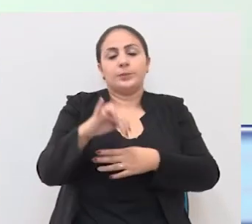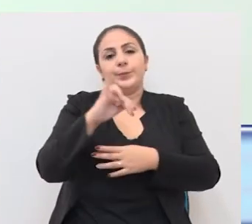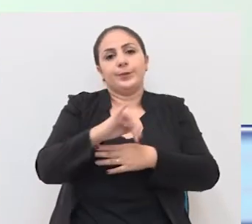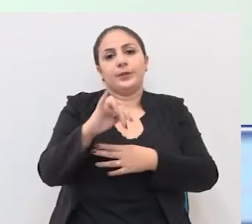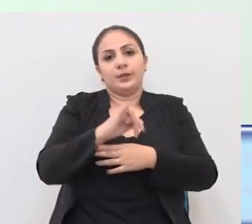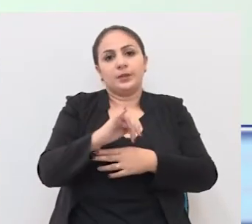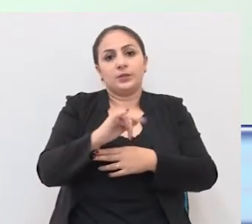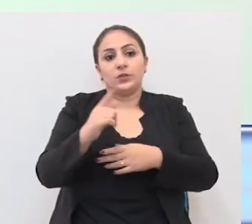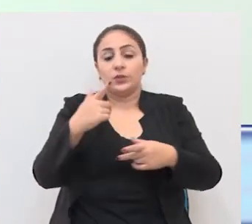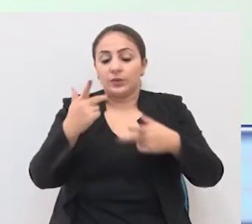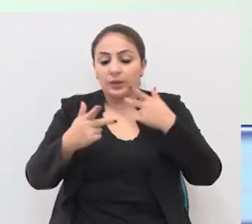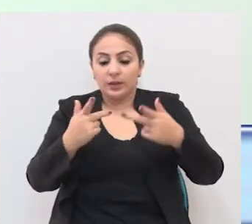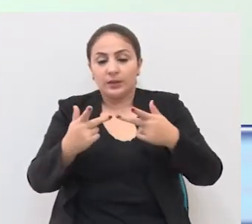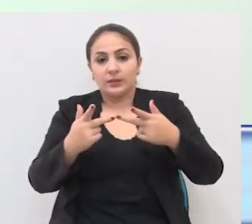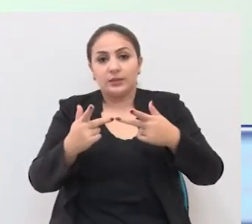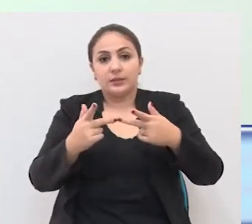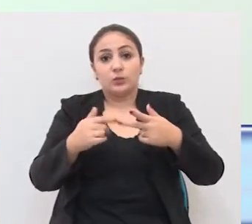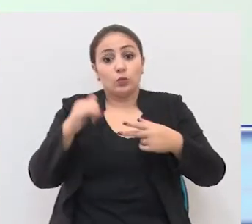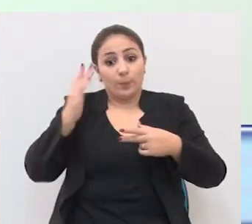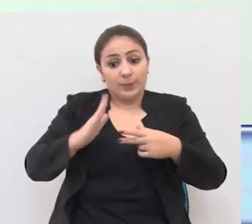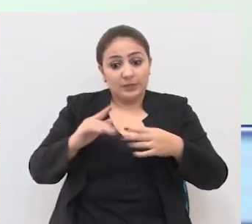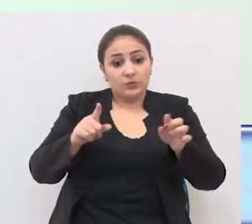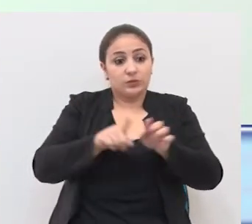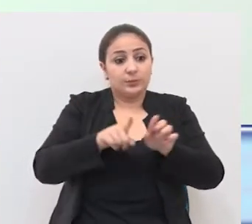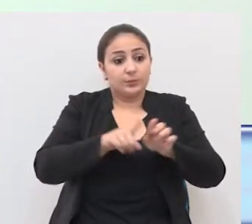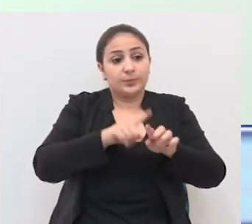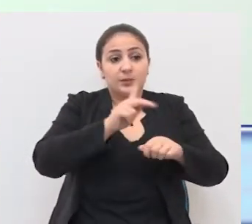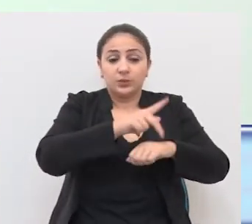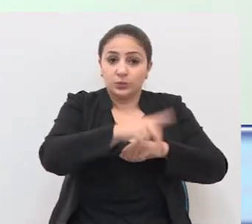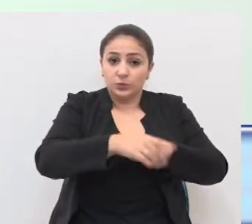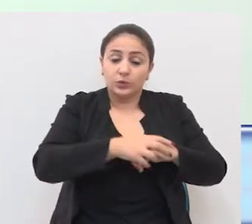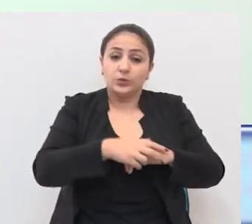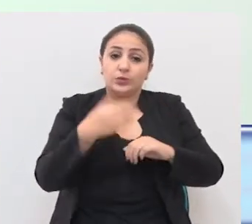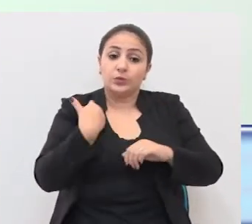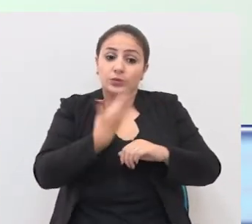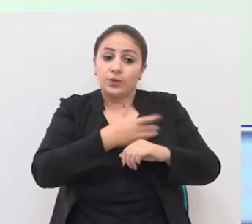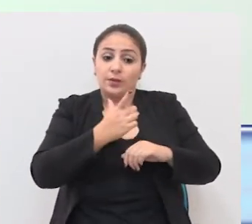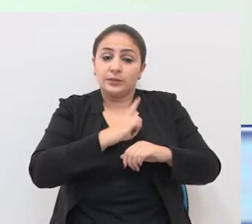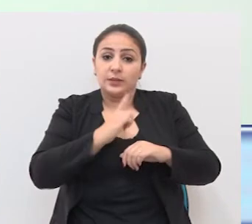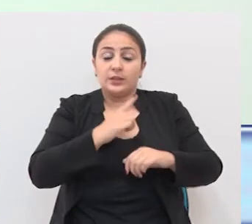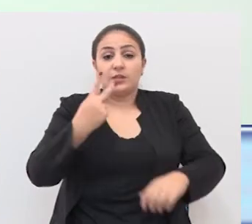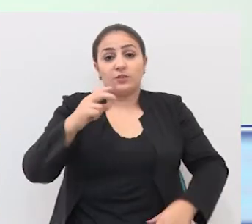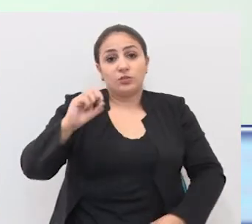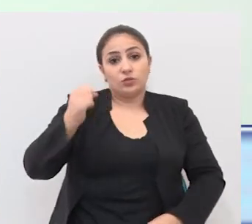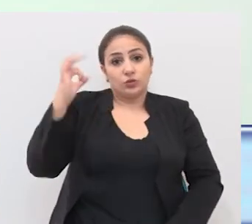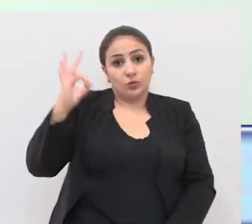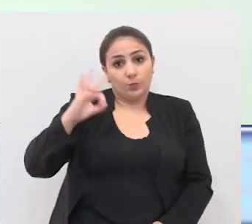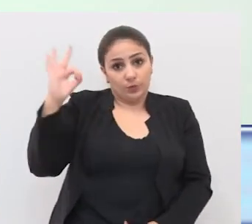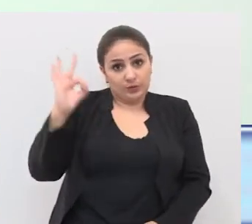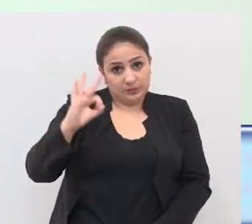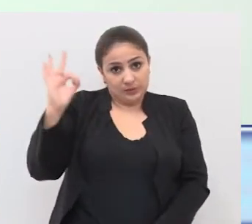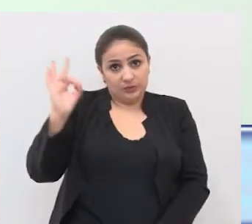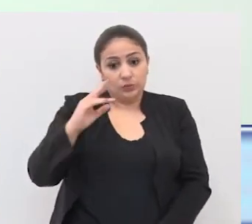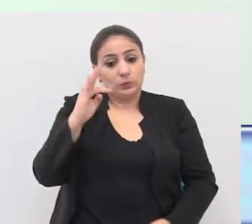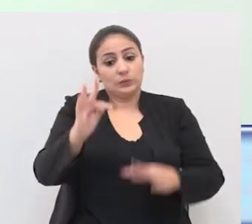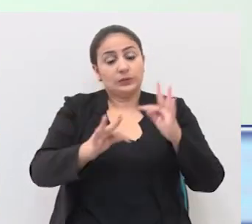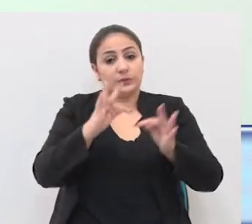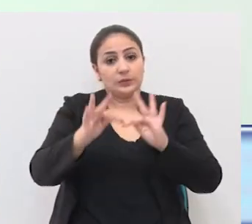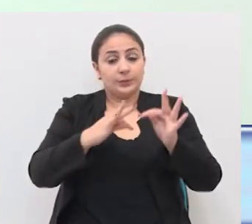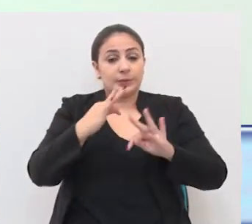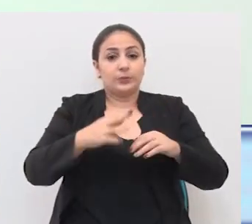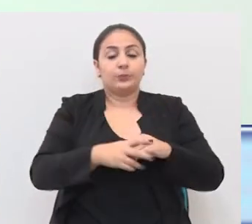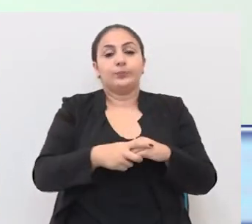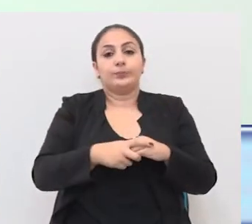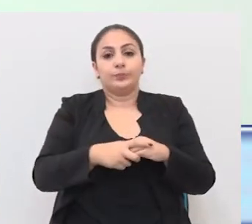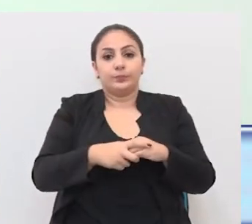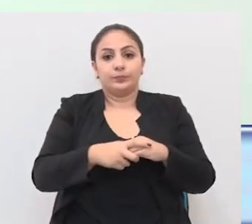nesse momento, tanto no Brasil quanto para o Passo Fundo. Nós aqui que temos 28% do tratamento de